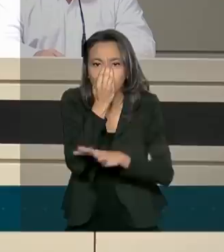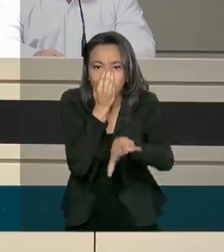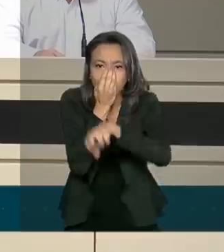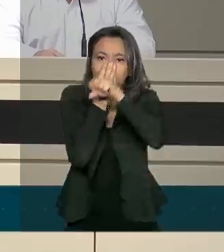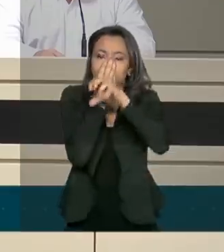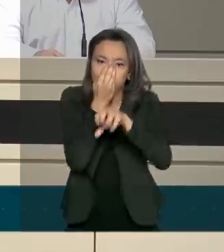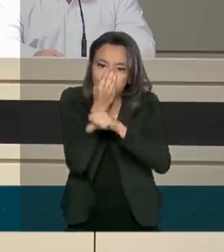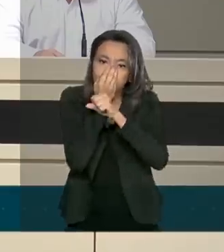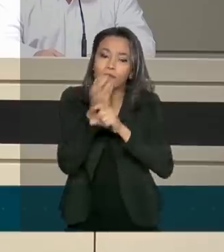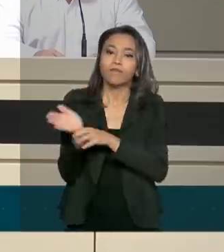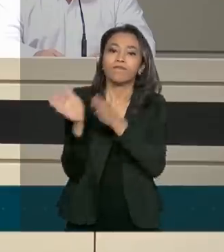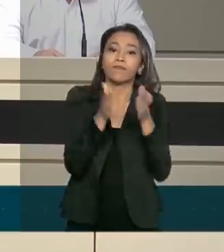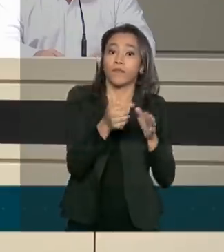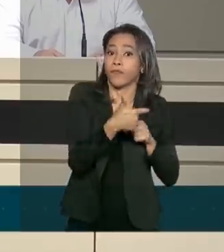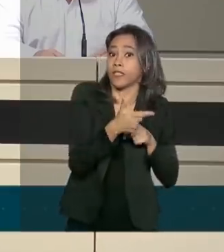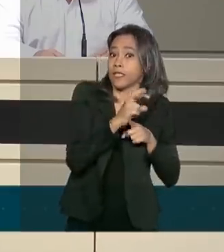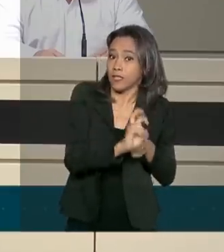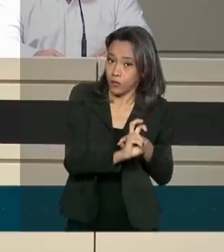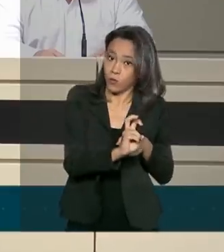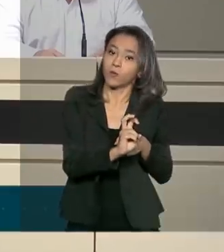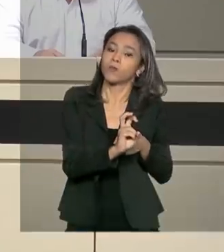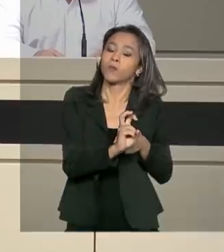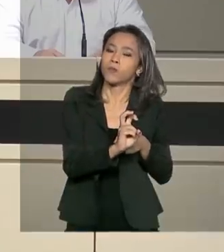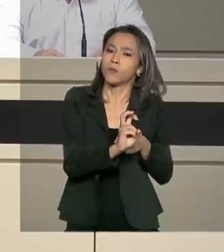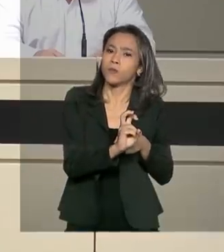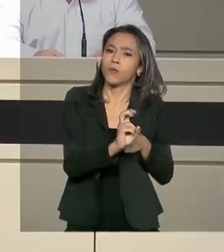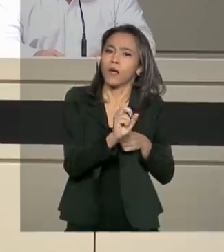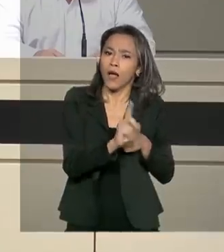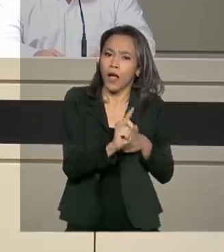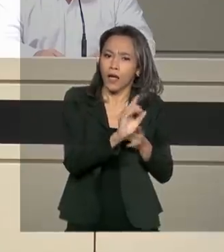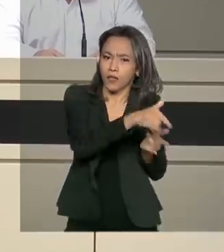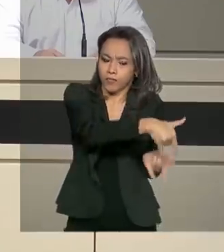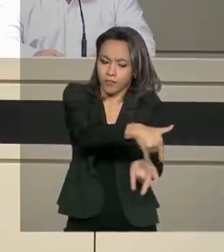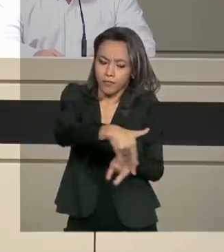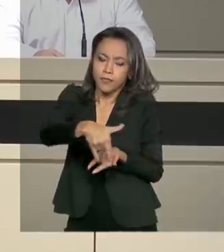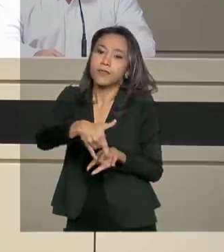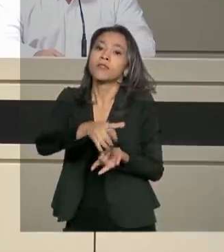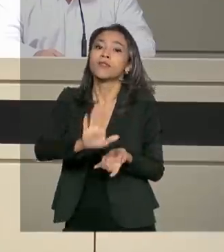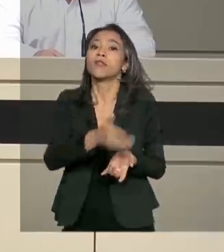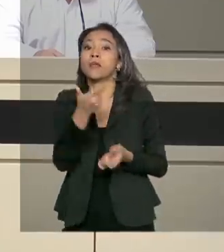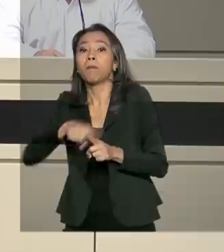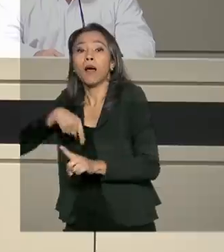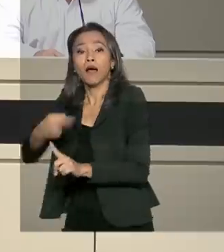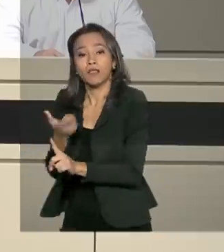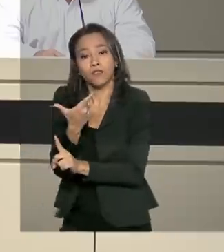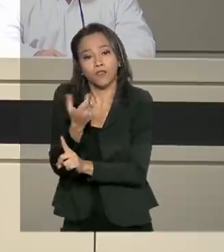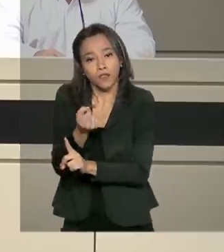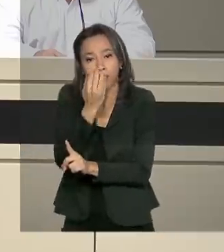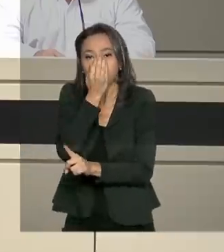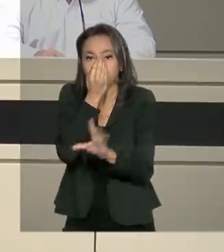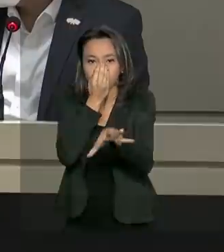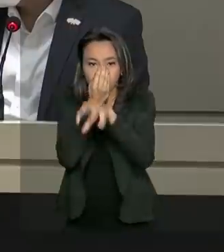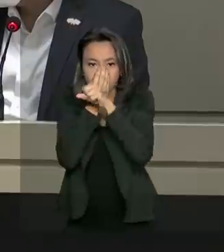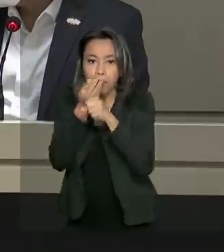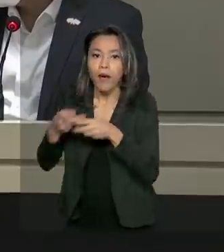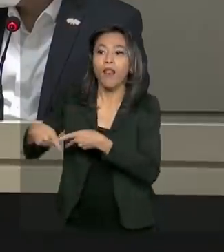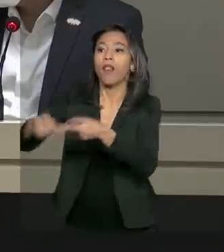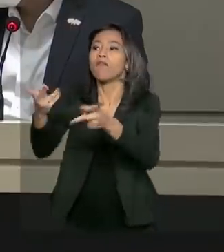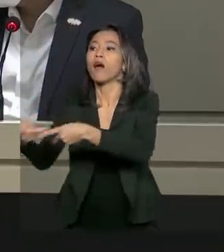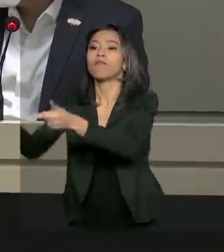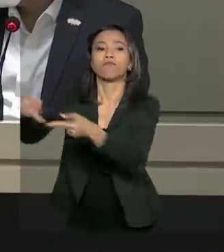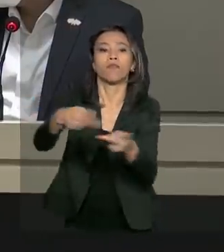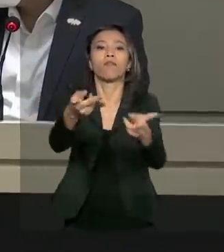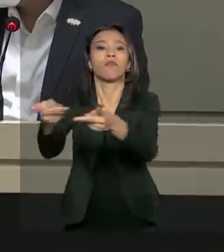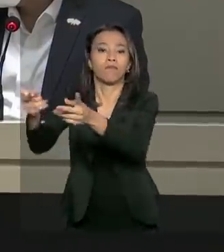25 de beira-leito e mais outros 20 respiradores de transporte. A gente começa um